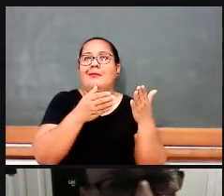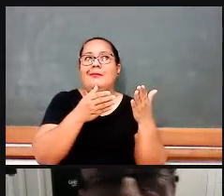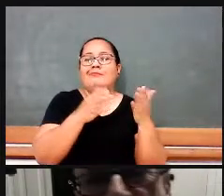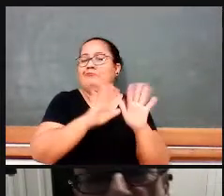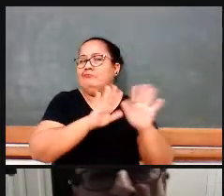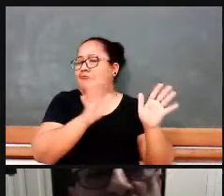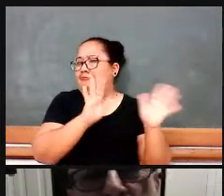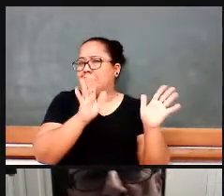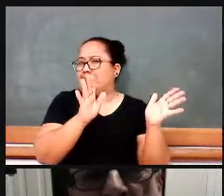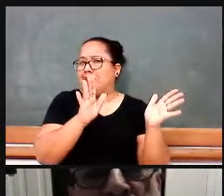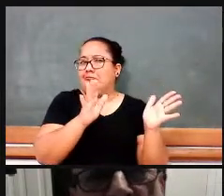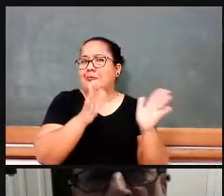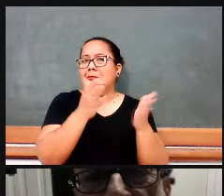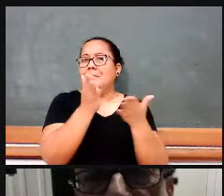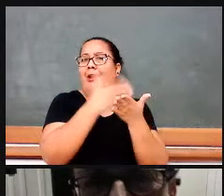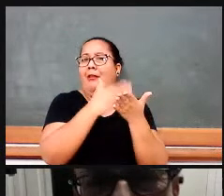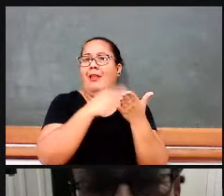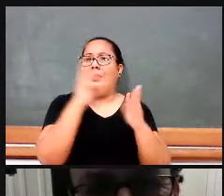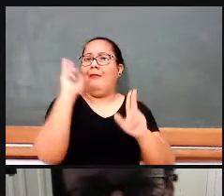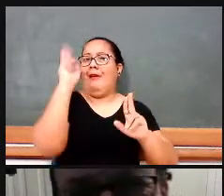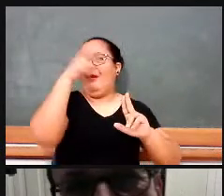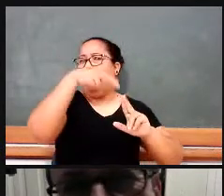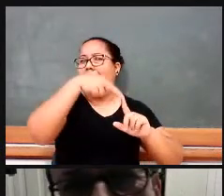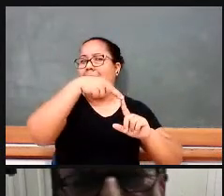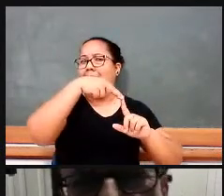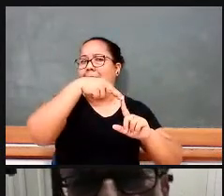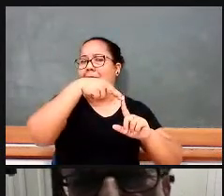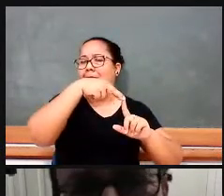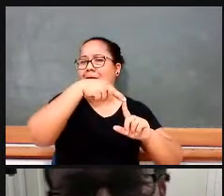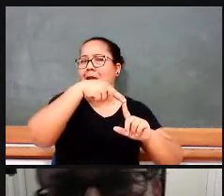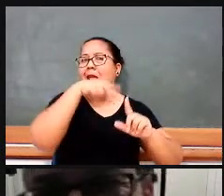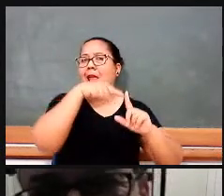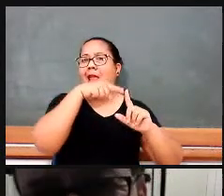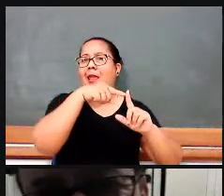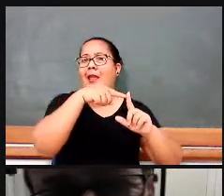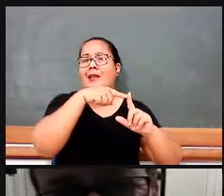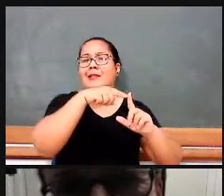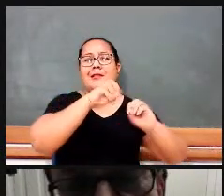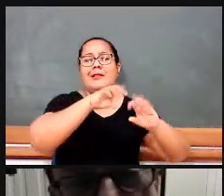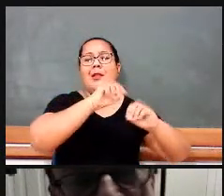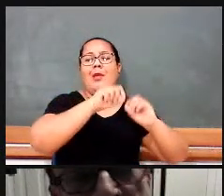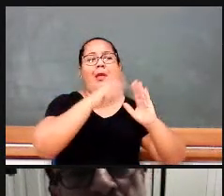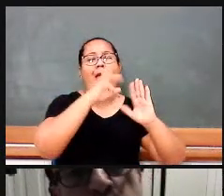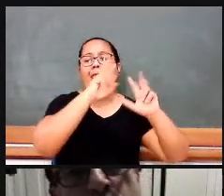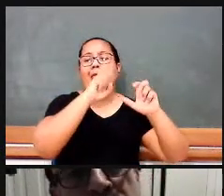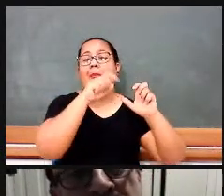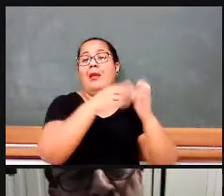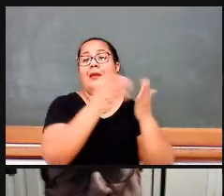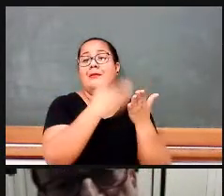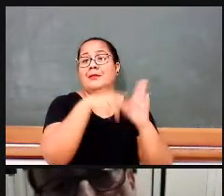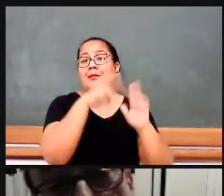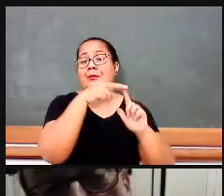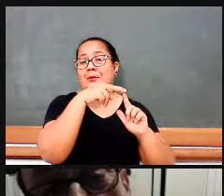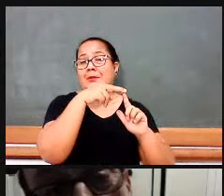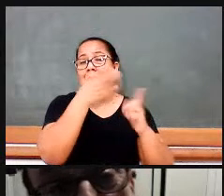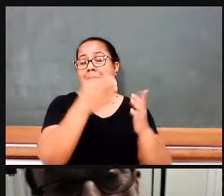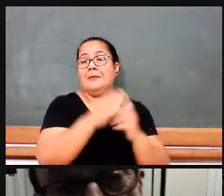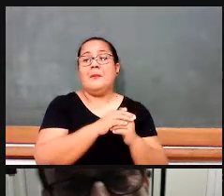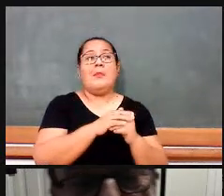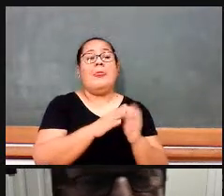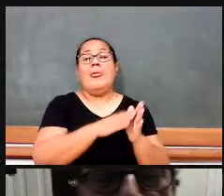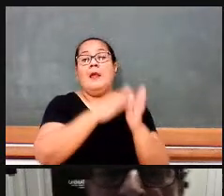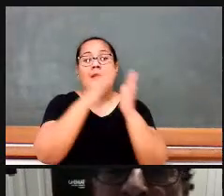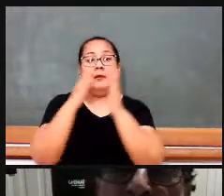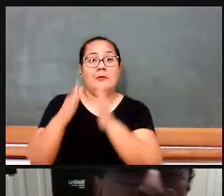currículo, o que tem são os livros, os livros é que dizem o que deve ensinar, o que deve formar. Depois a gente passa por uma